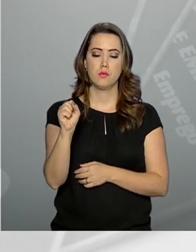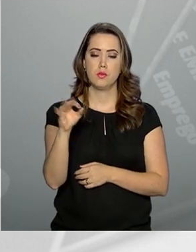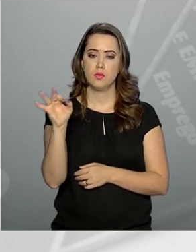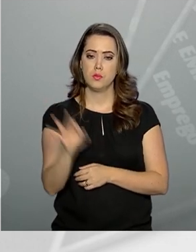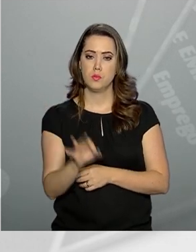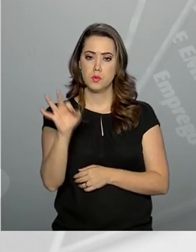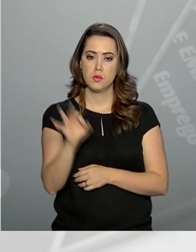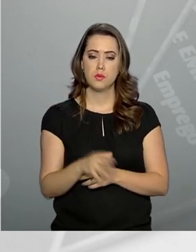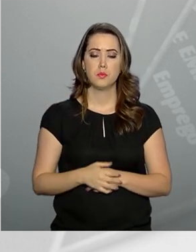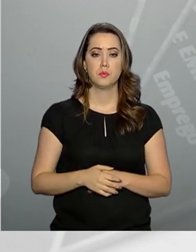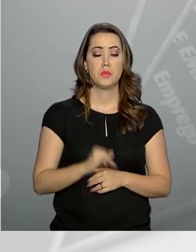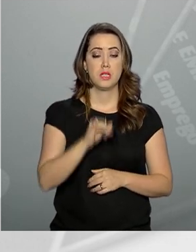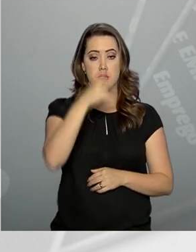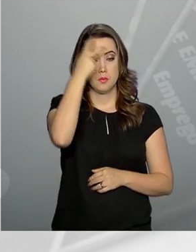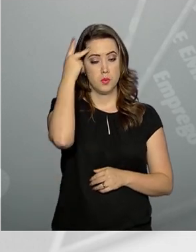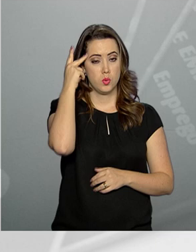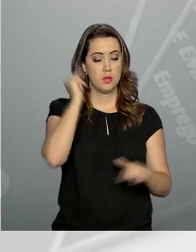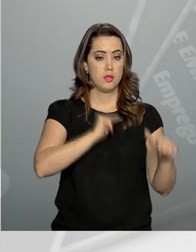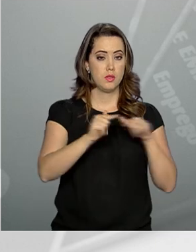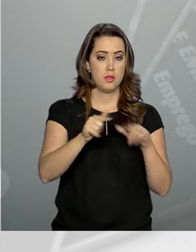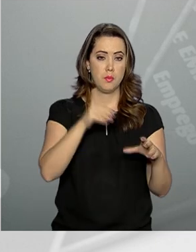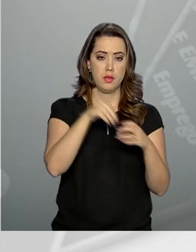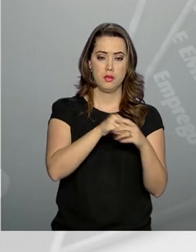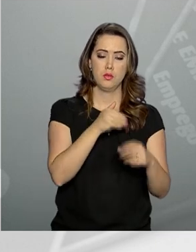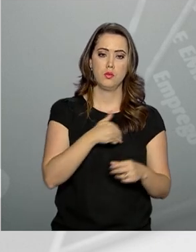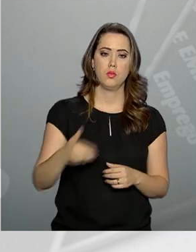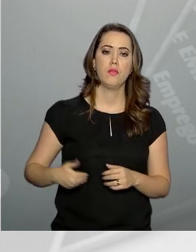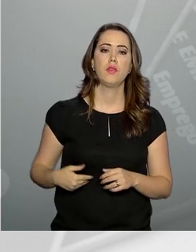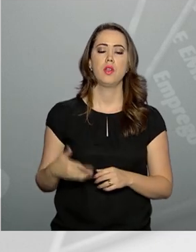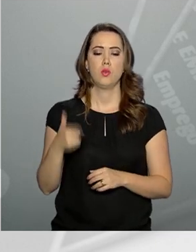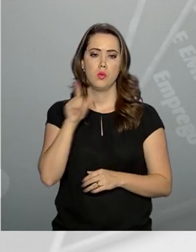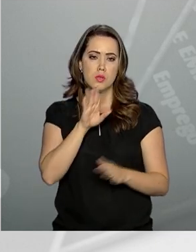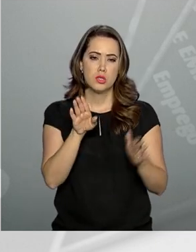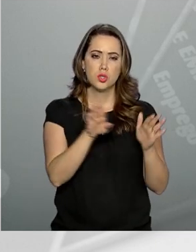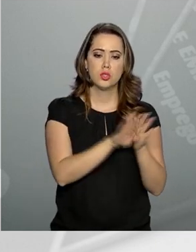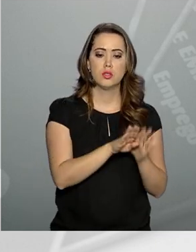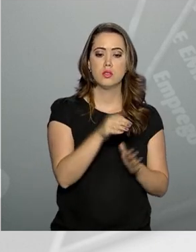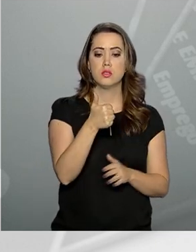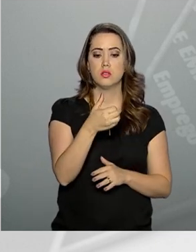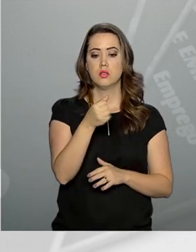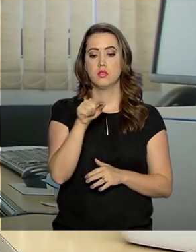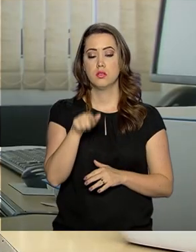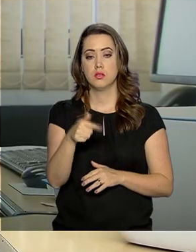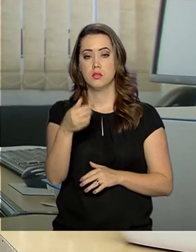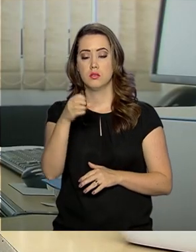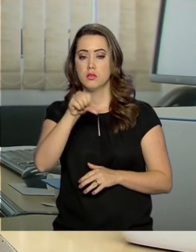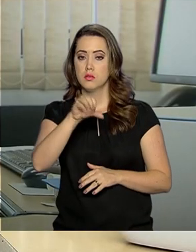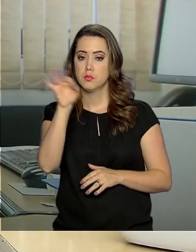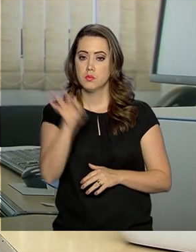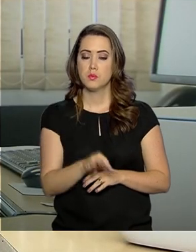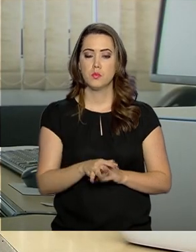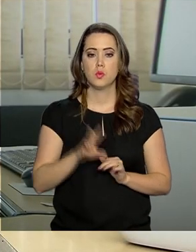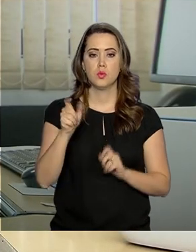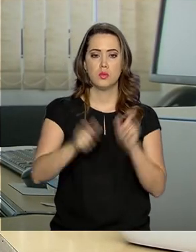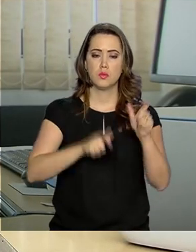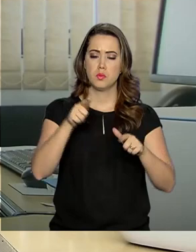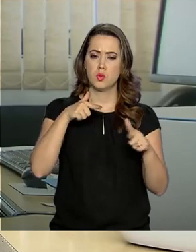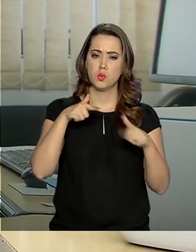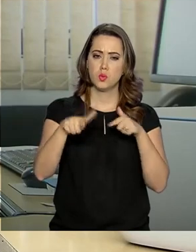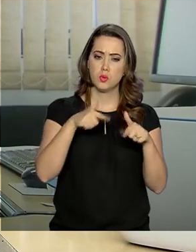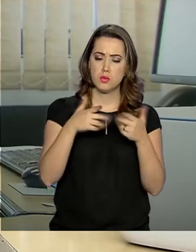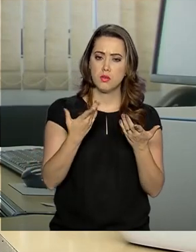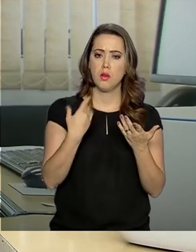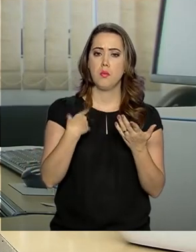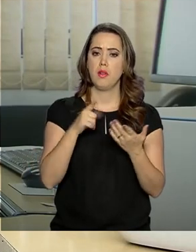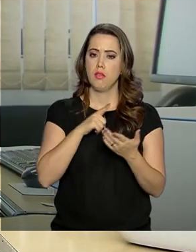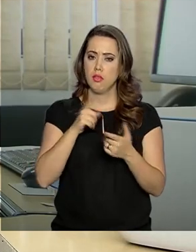de servidores públicos Ela pode chegar a 16,79% Todo mundo produz um déficit O que